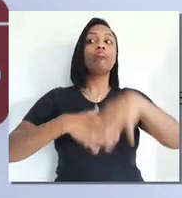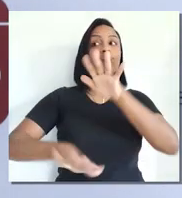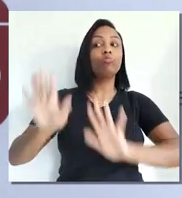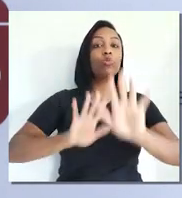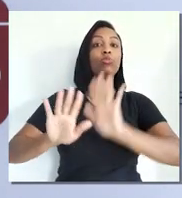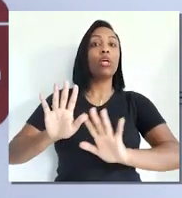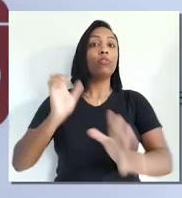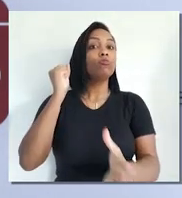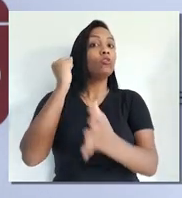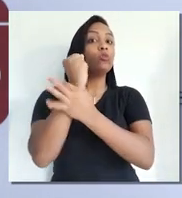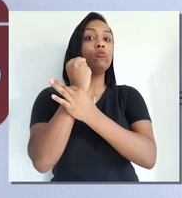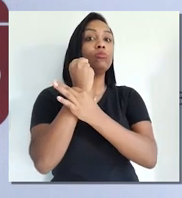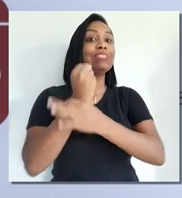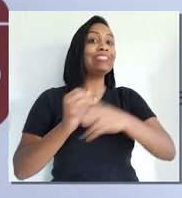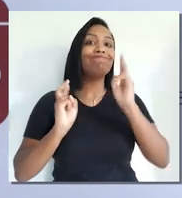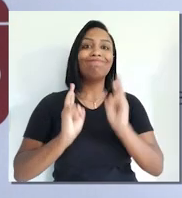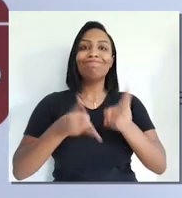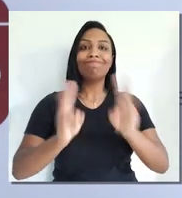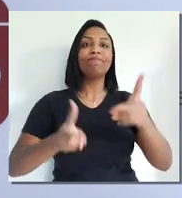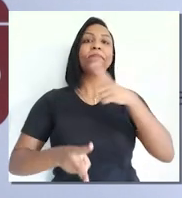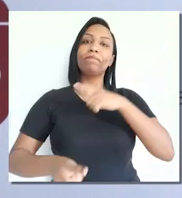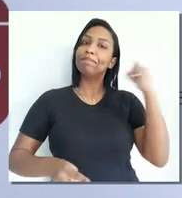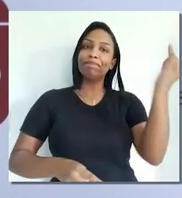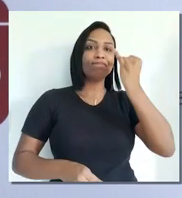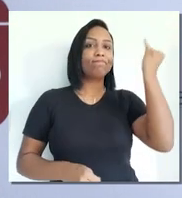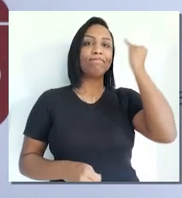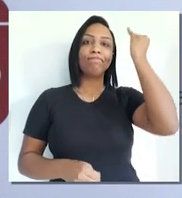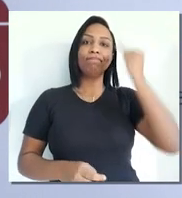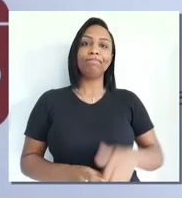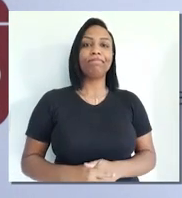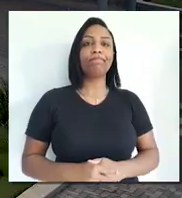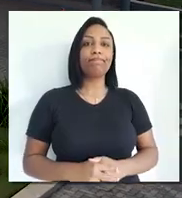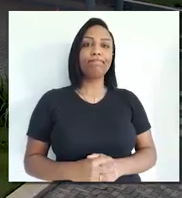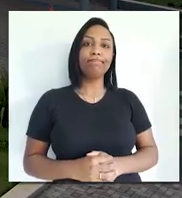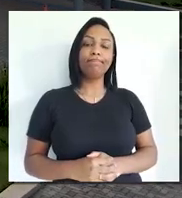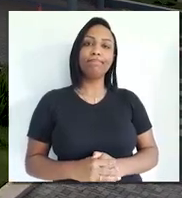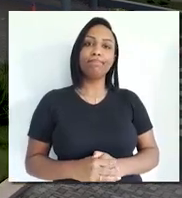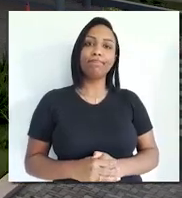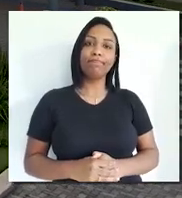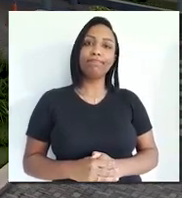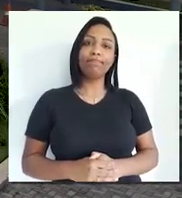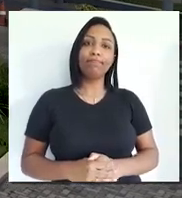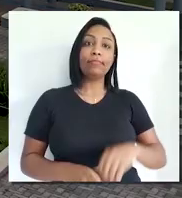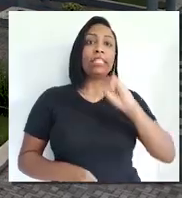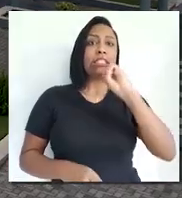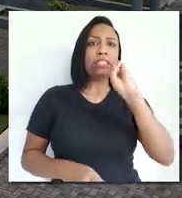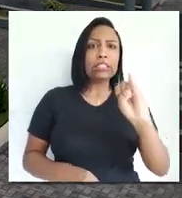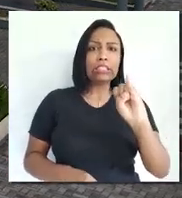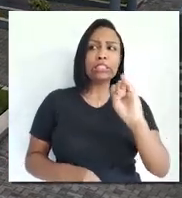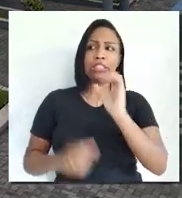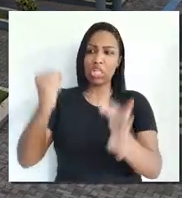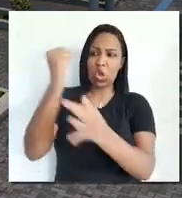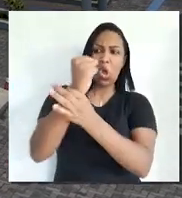essa cultura de segurança de forma sólida e eficaz, você acaba colocando em risco não só o patrimônio da instituição, mas